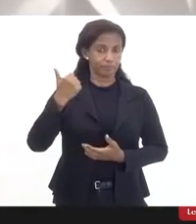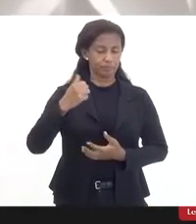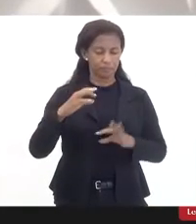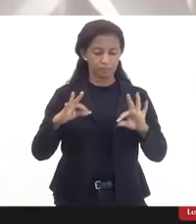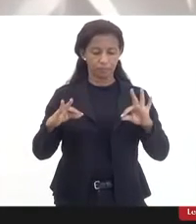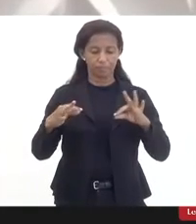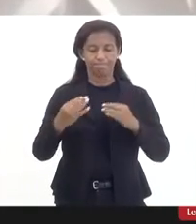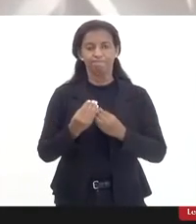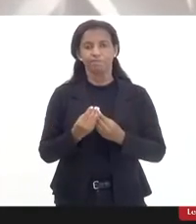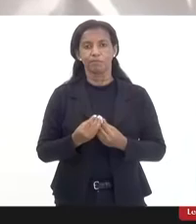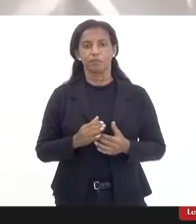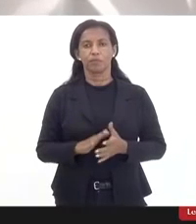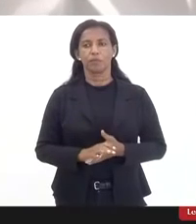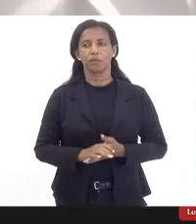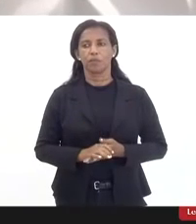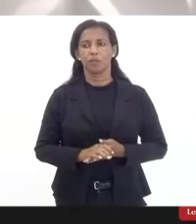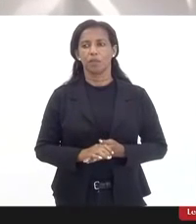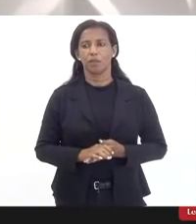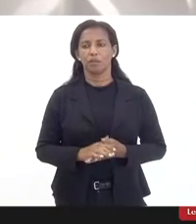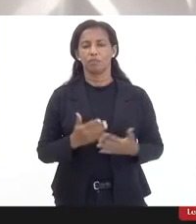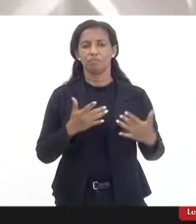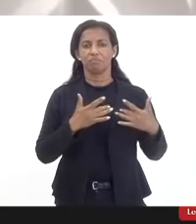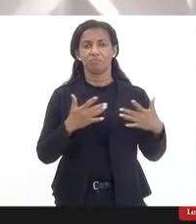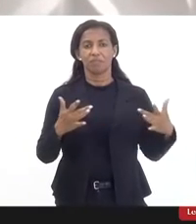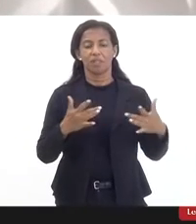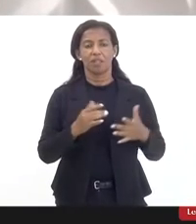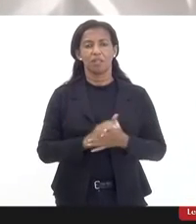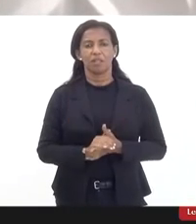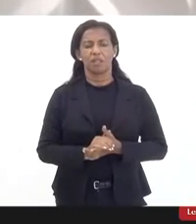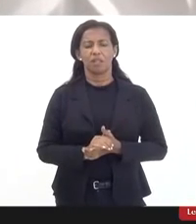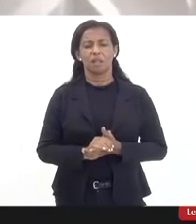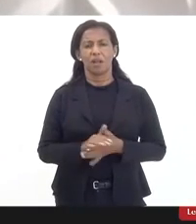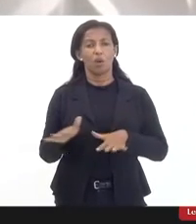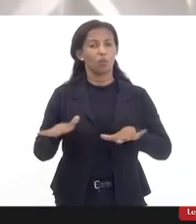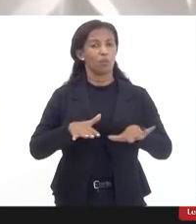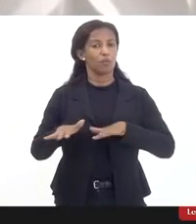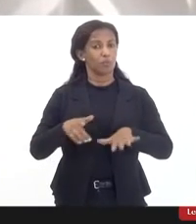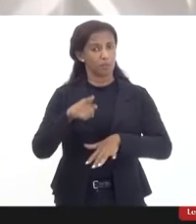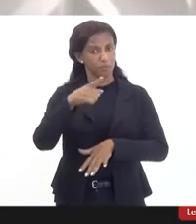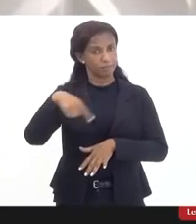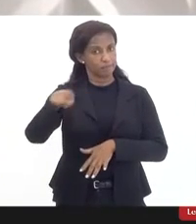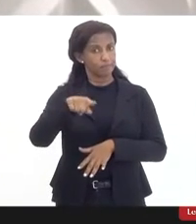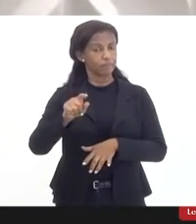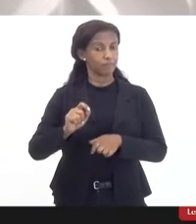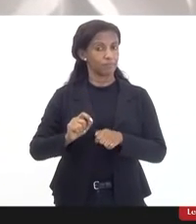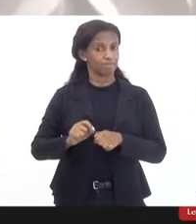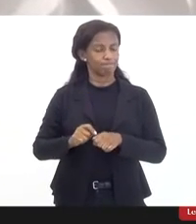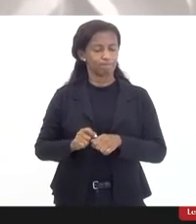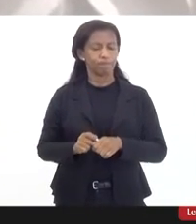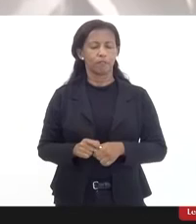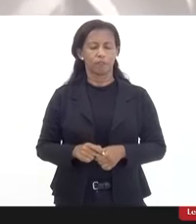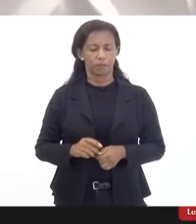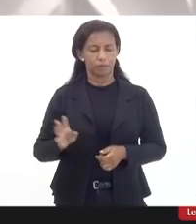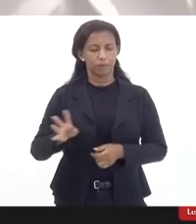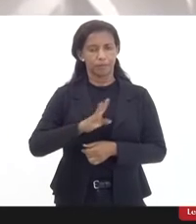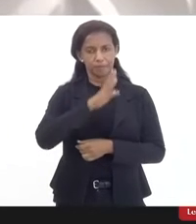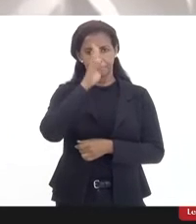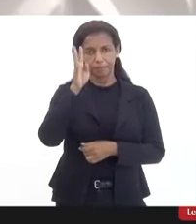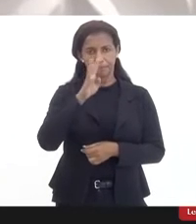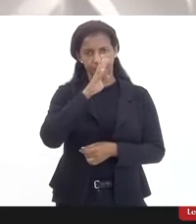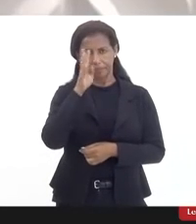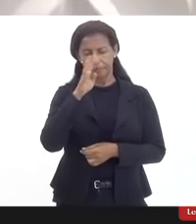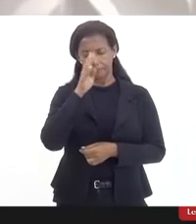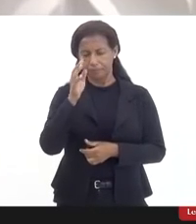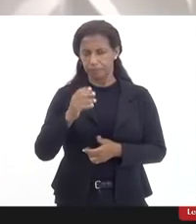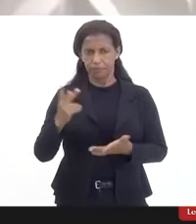não só ao movimento que o senhor está capitaneando, porque foi absurda, inconveniente,